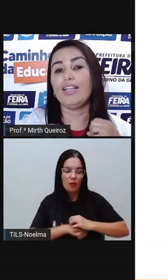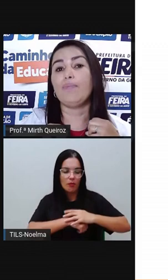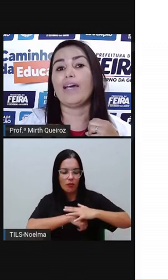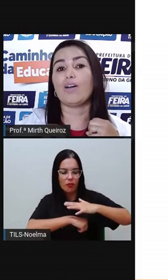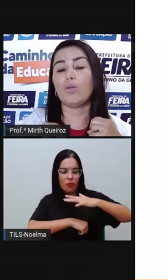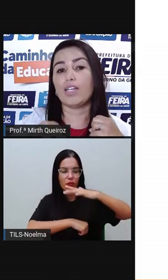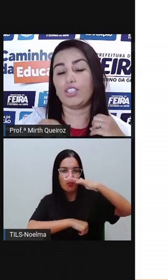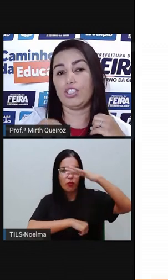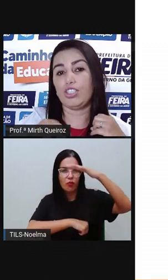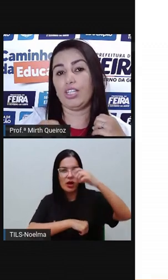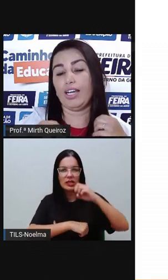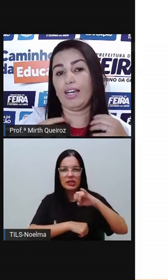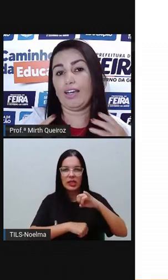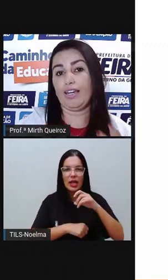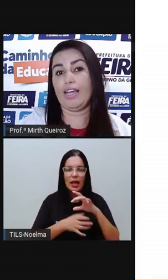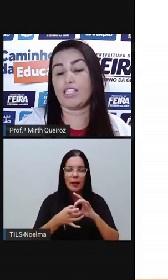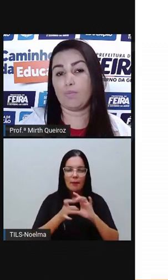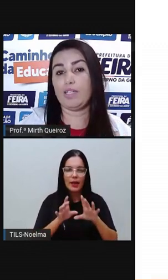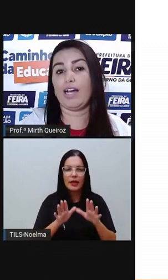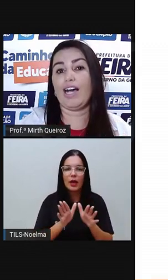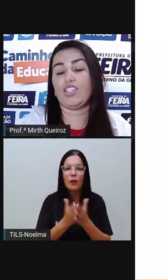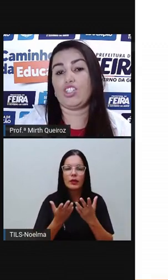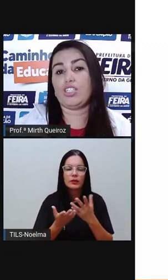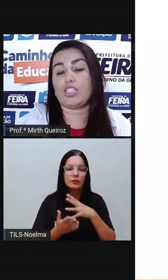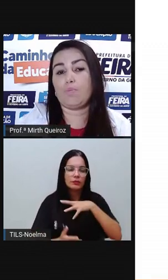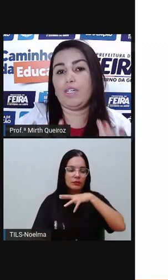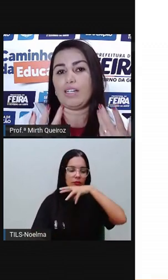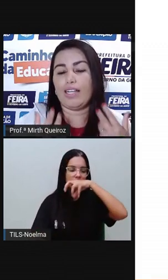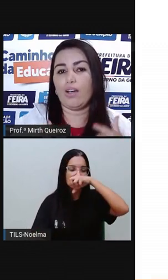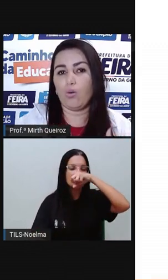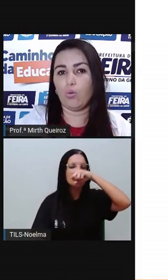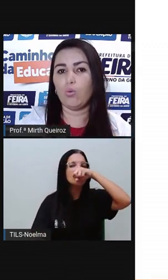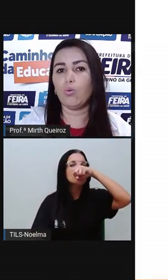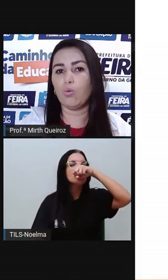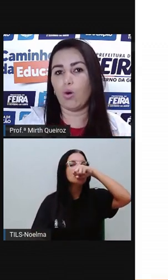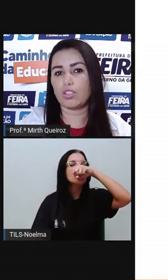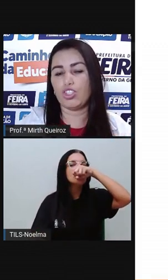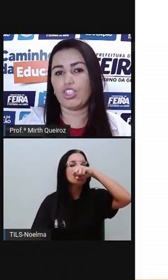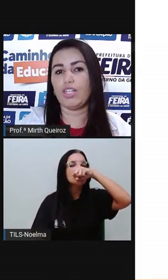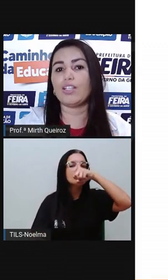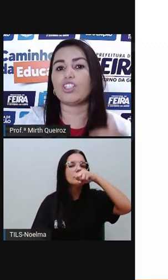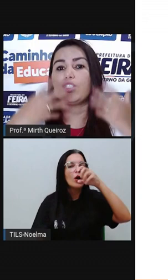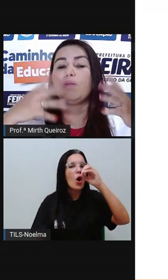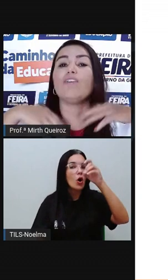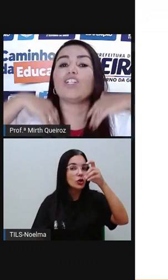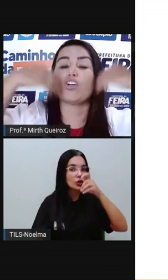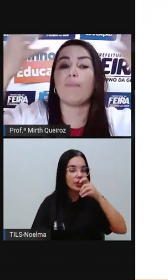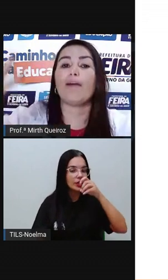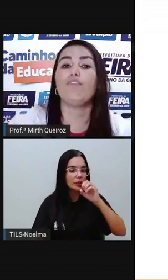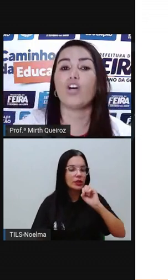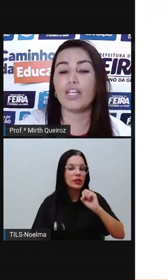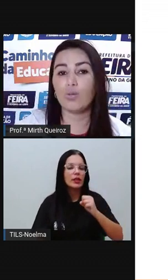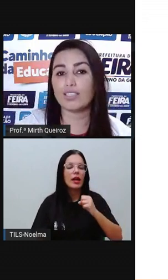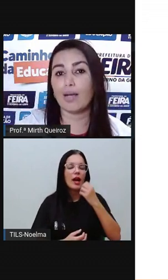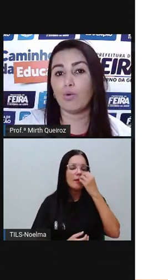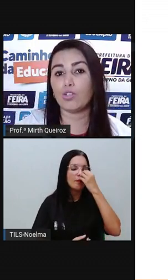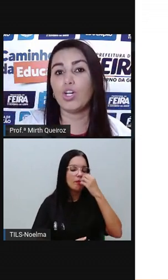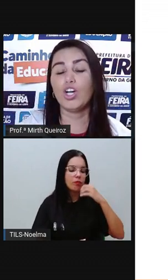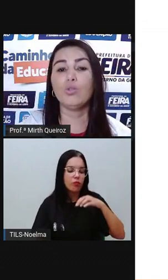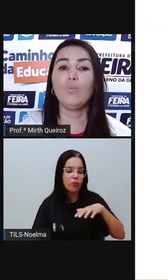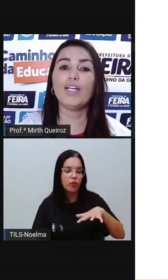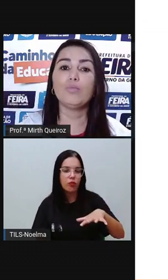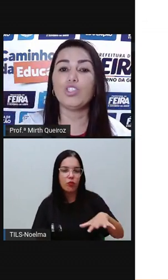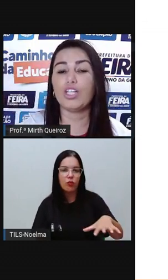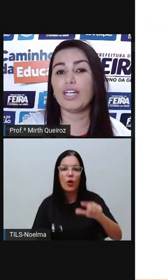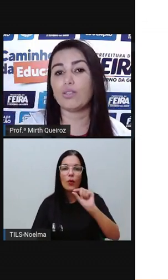que a gente libera quando a gente respira. A gente inspira, né? O oxigênio, a gente inspira, vai jogar para fora aí o gás carbono.